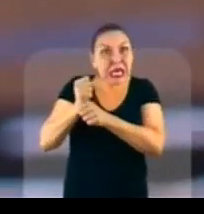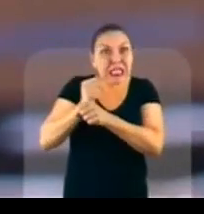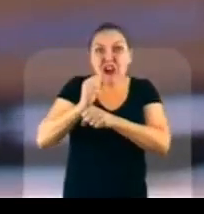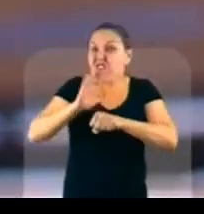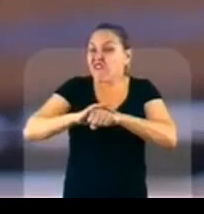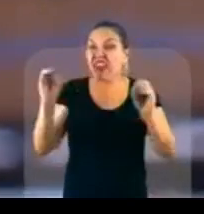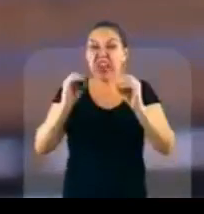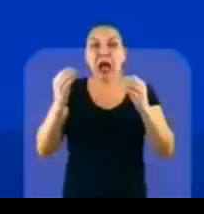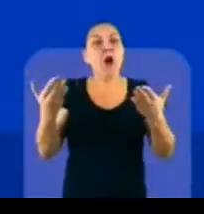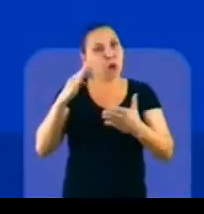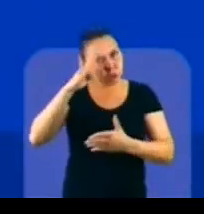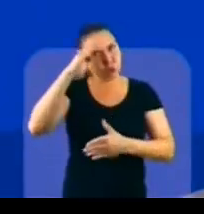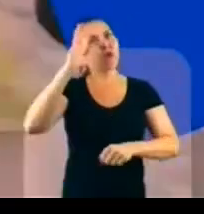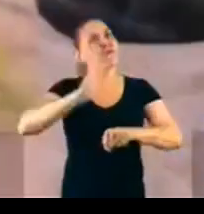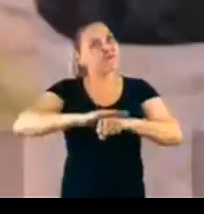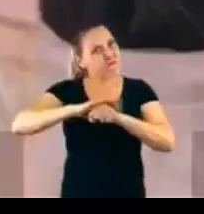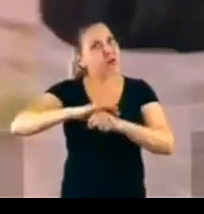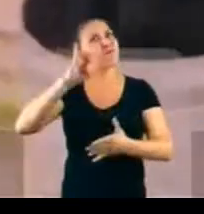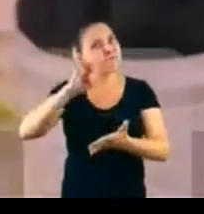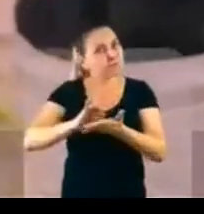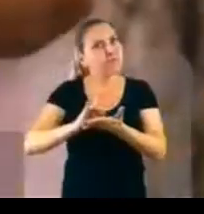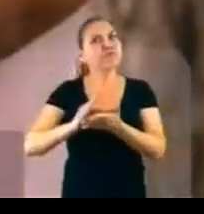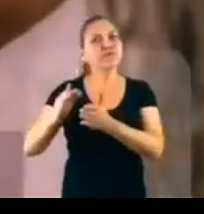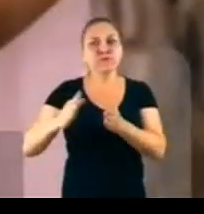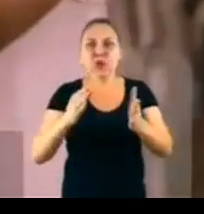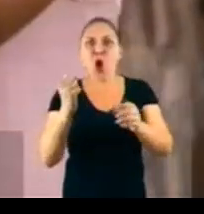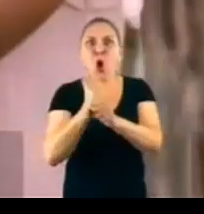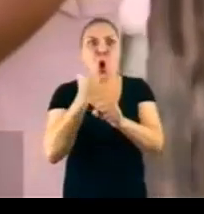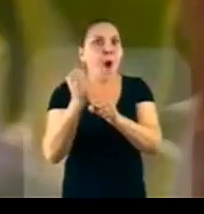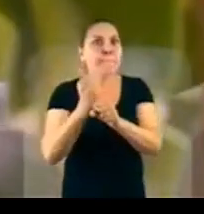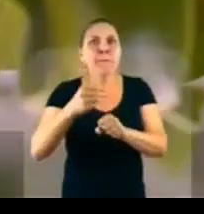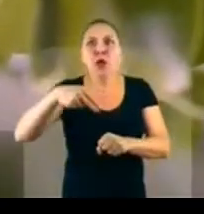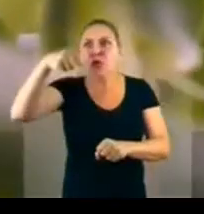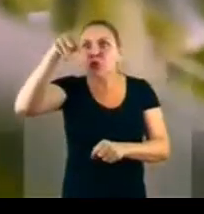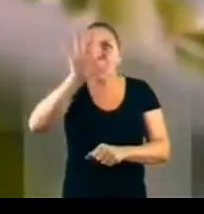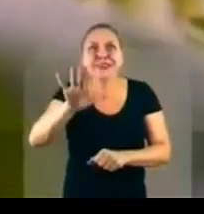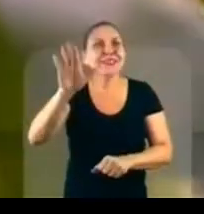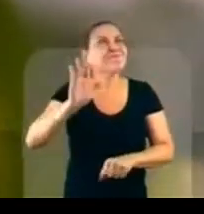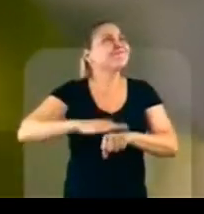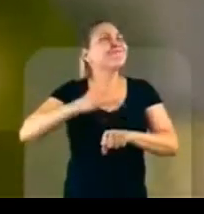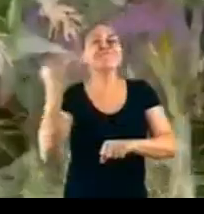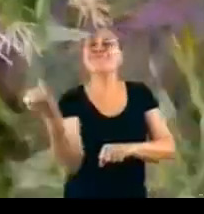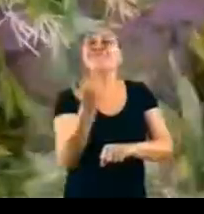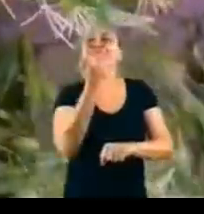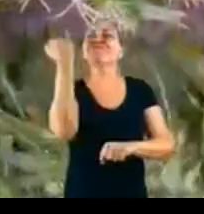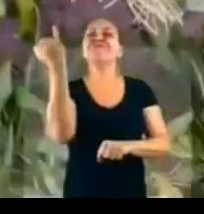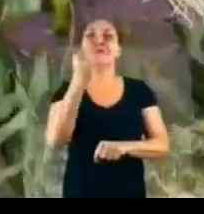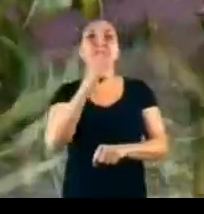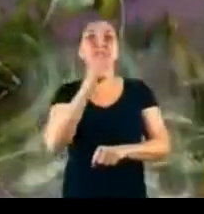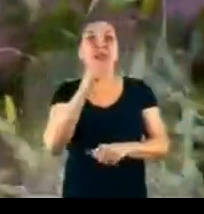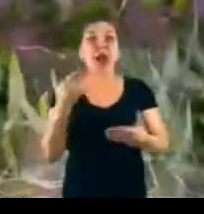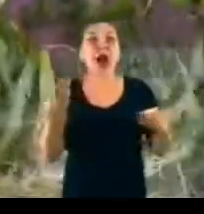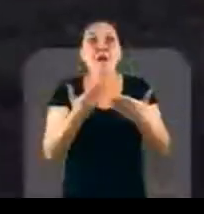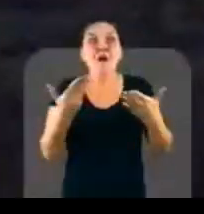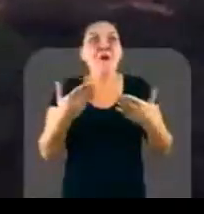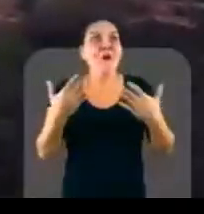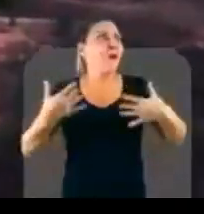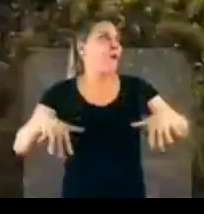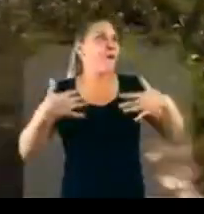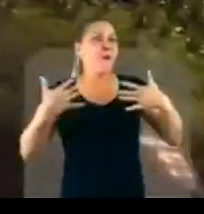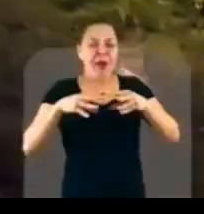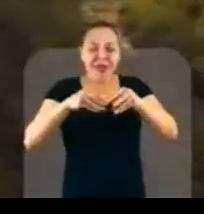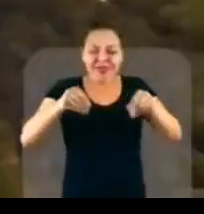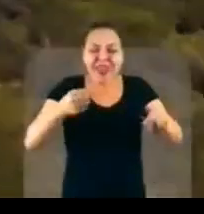para o Nordeste é a água e ele levou. A chegada da água deixou a terra boa para produzir alimentos e gerar empregos. As